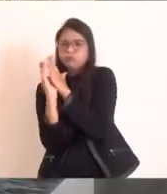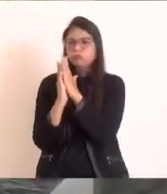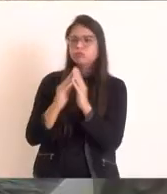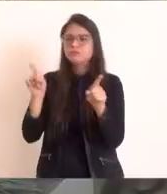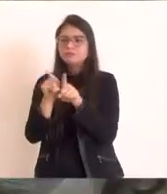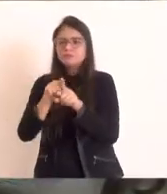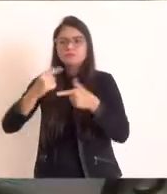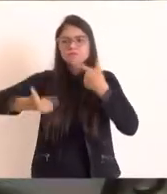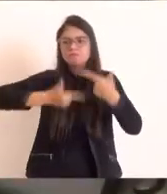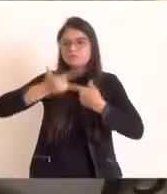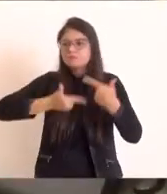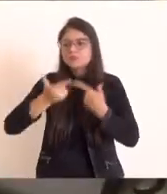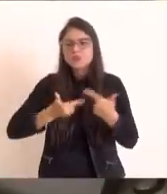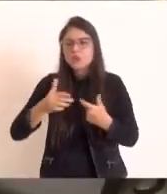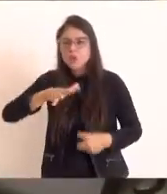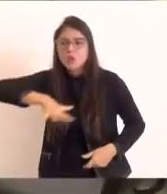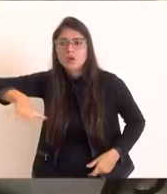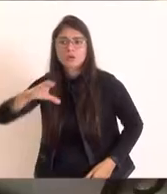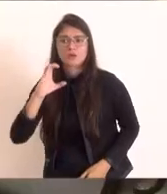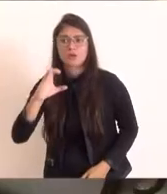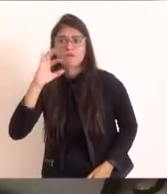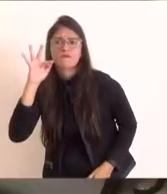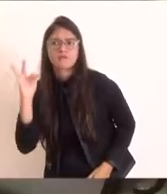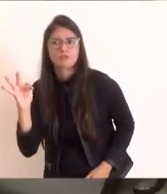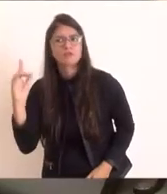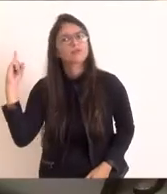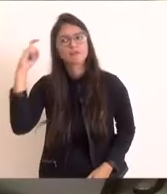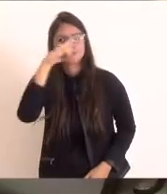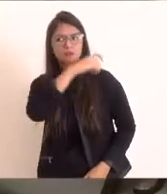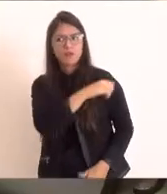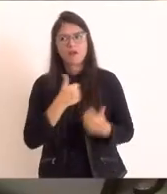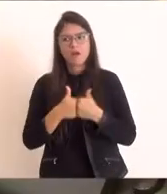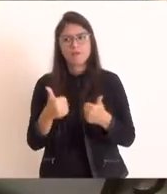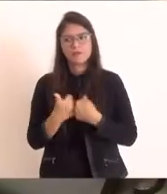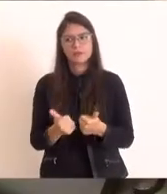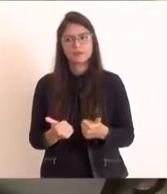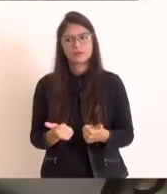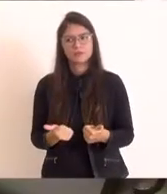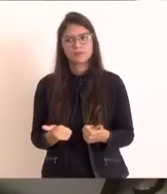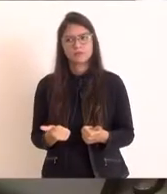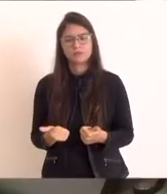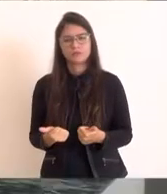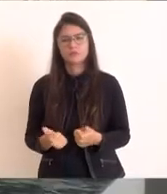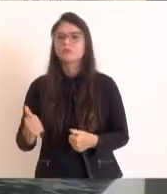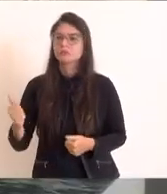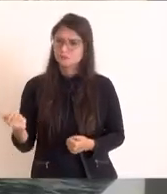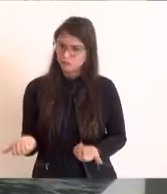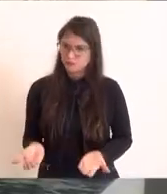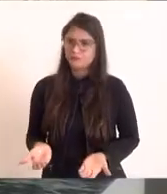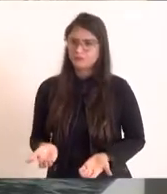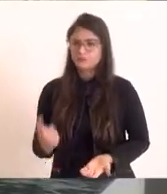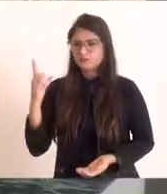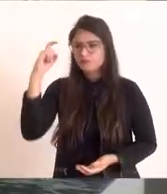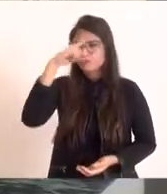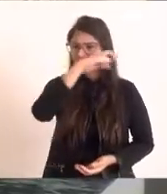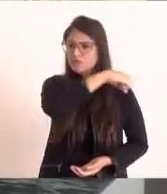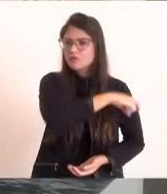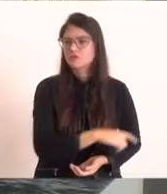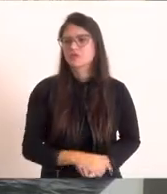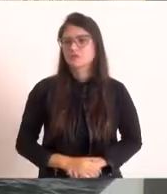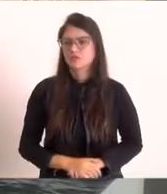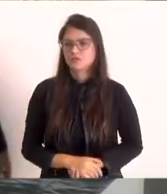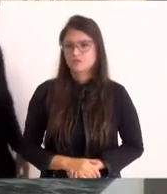Frio e do Instituto Federal Fluminense têm dificuldade para esse transporte. Então, diante de tudo que vem sendo